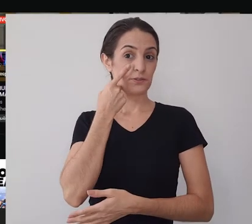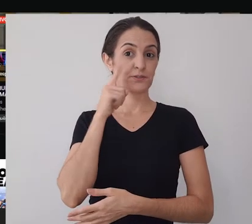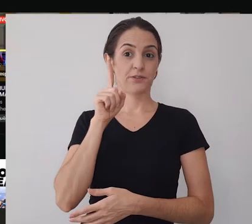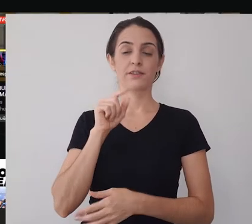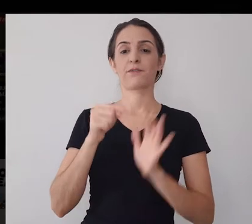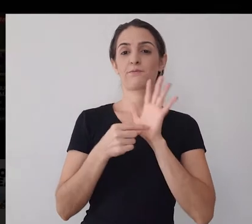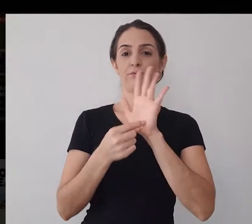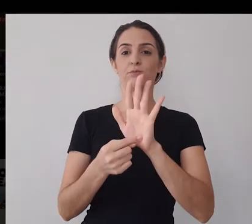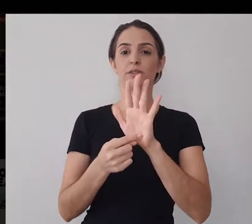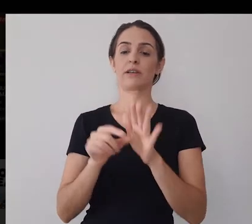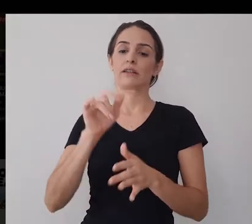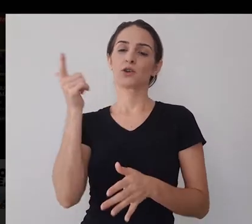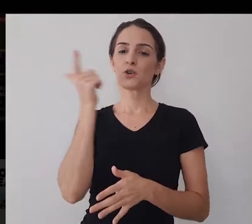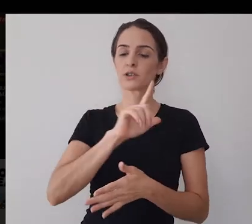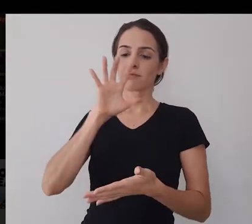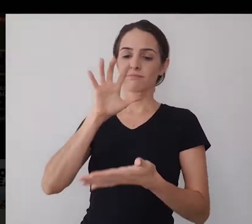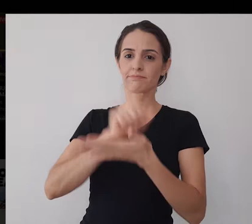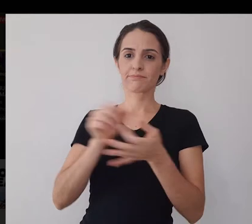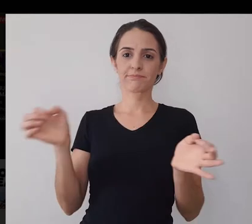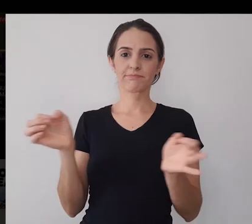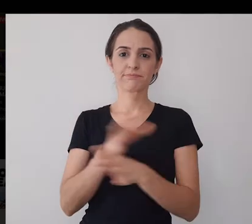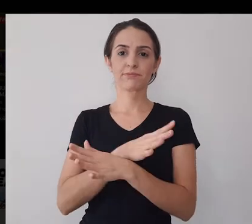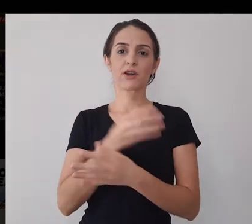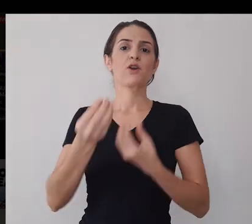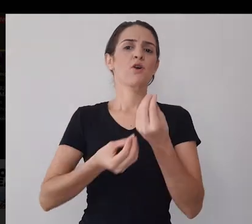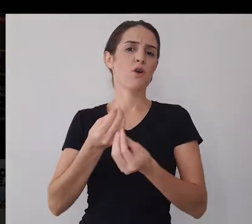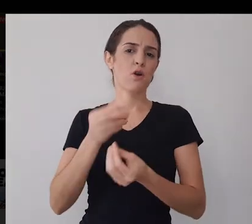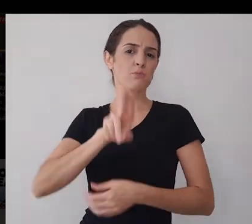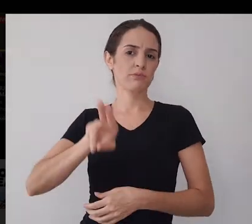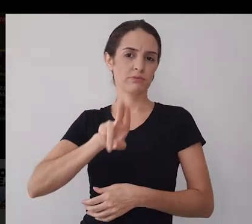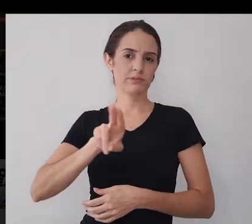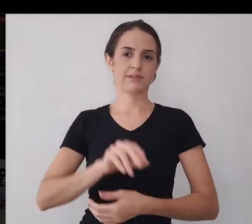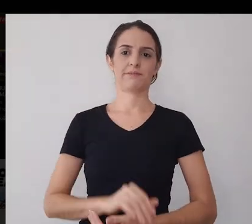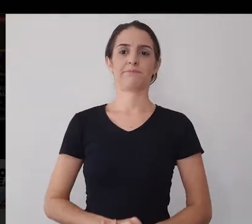mostrar, uma vez que você tem o cadastro, como funciona.